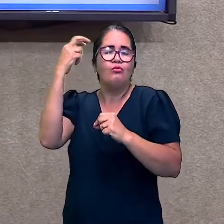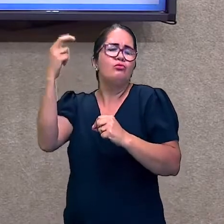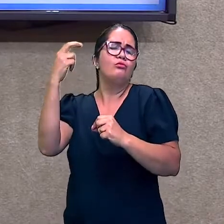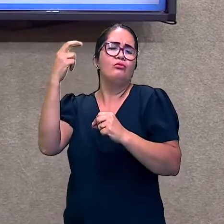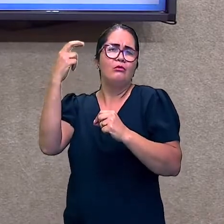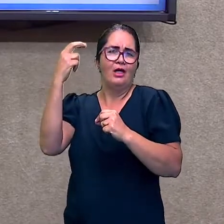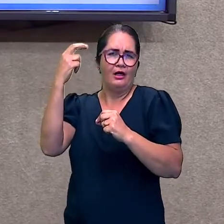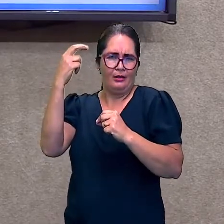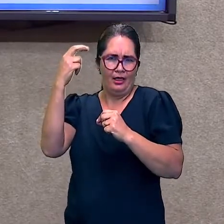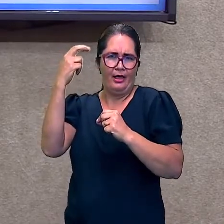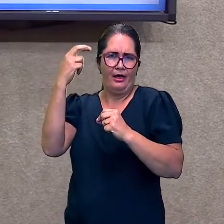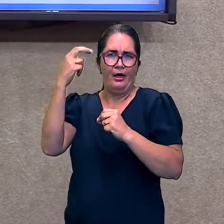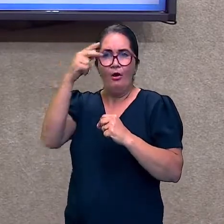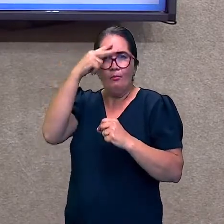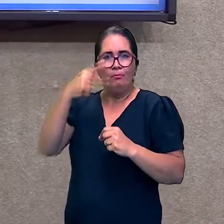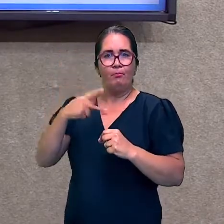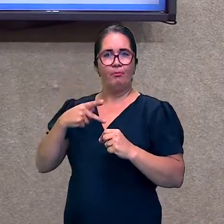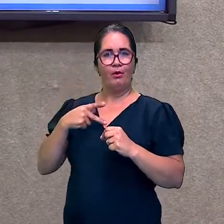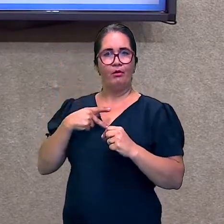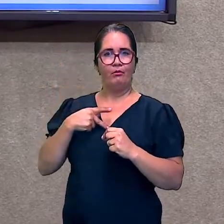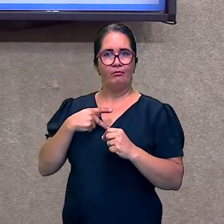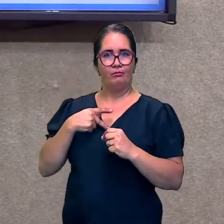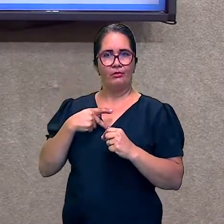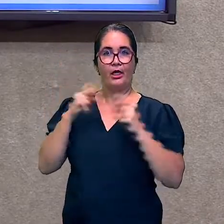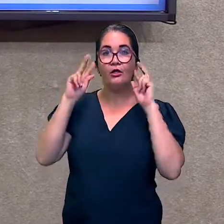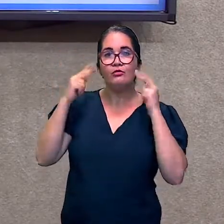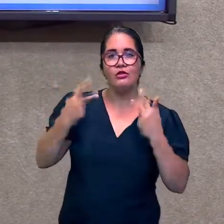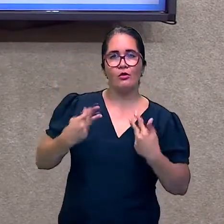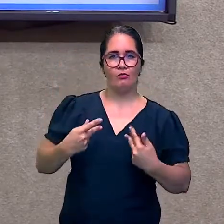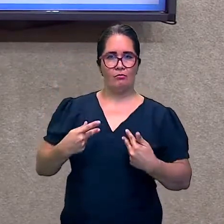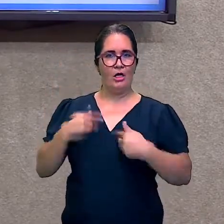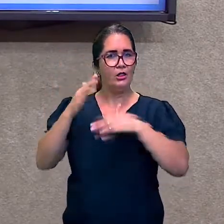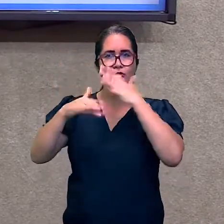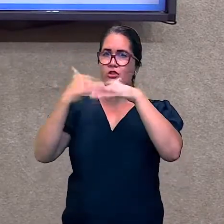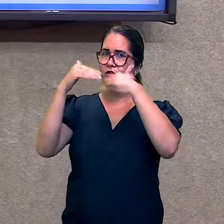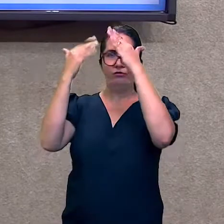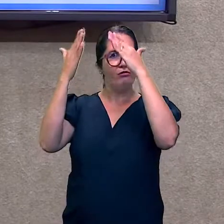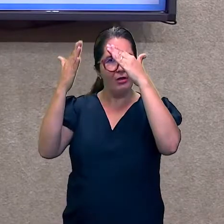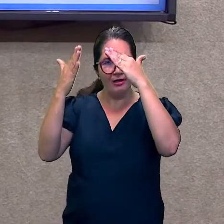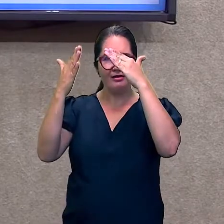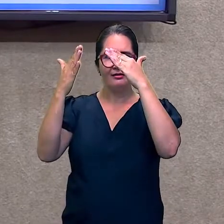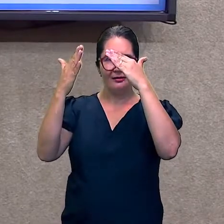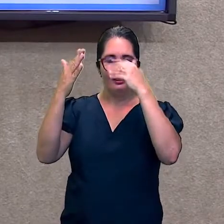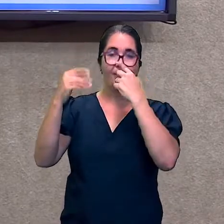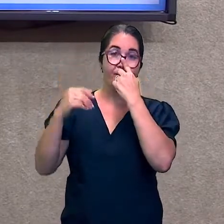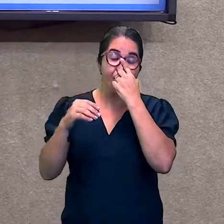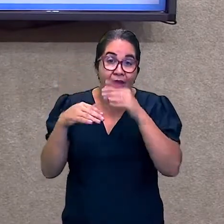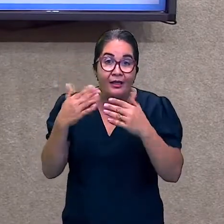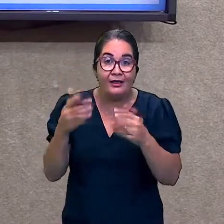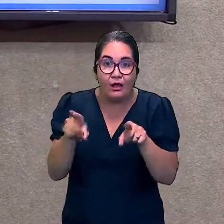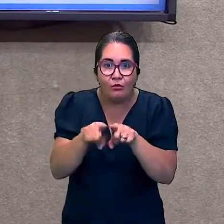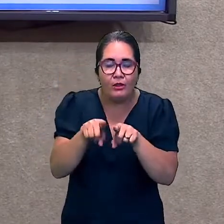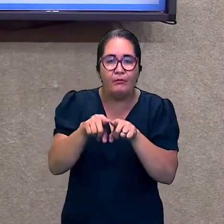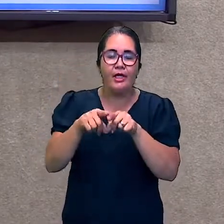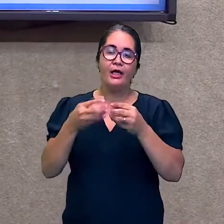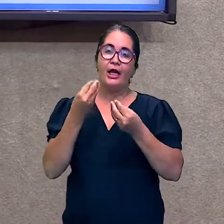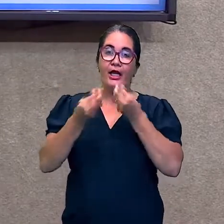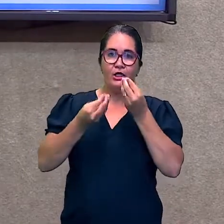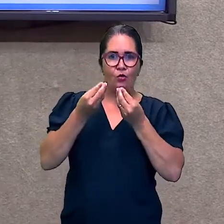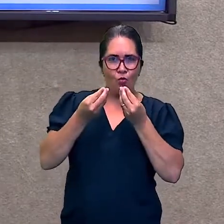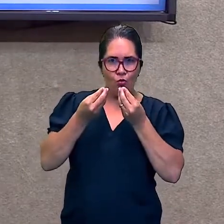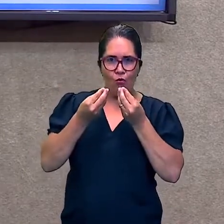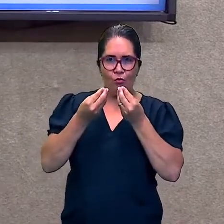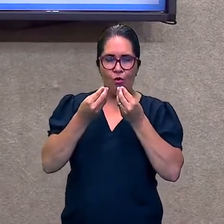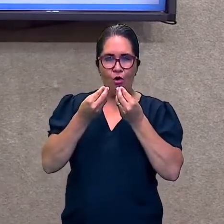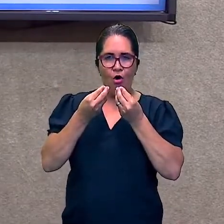radical romptura, uma radical quebra com o mundo medieval. Era uma manifestação do espírito